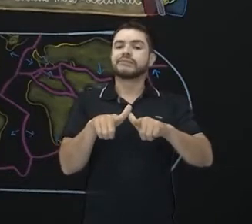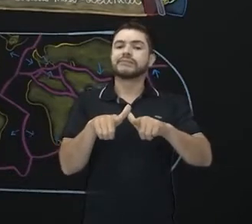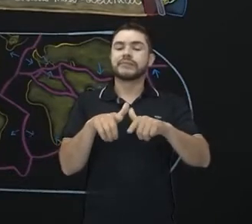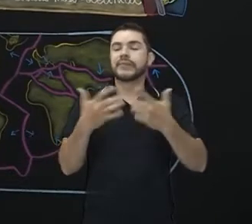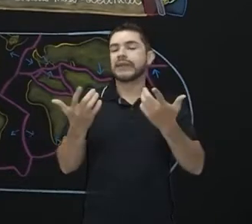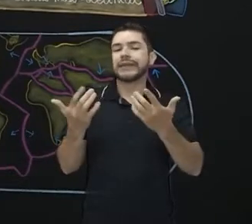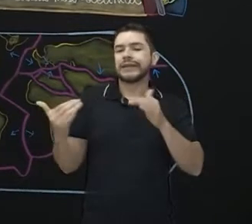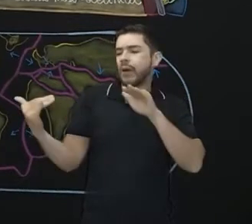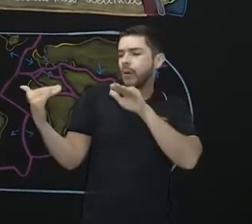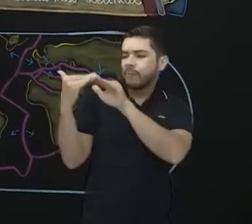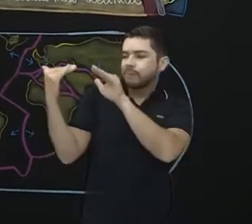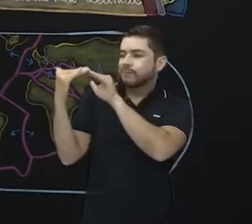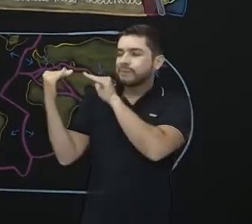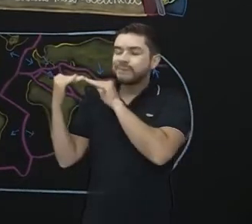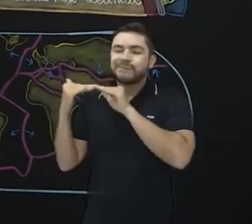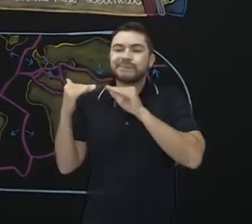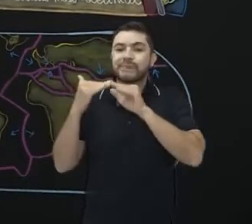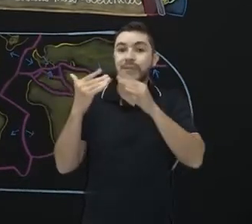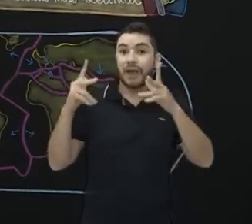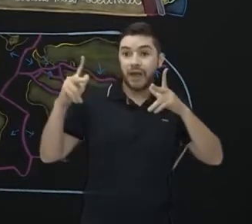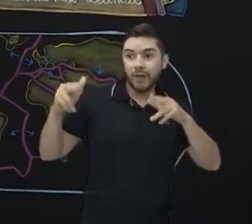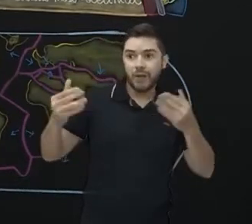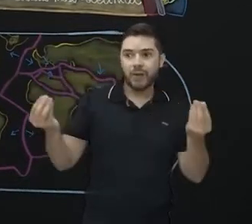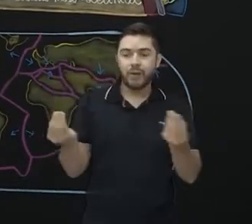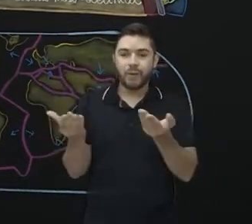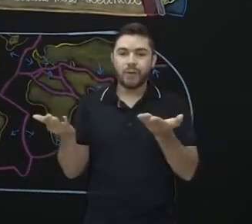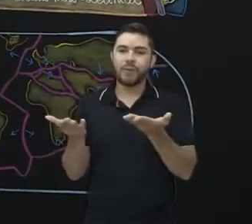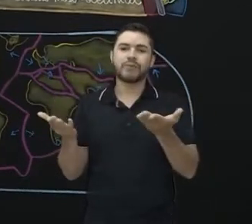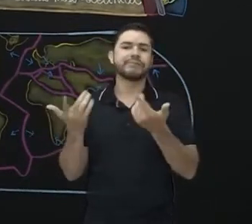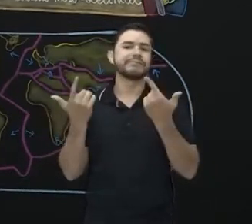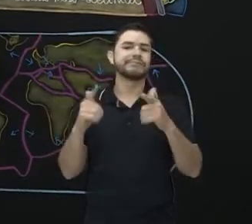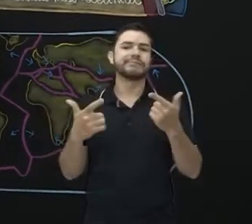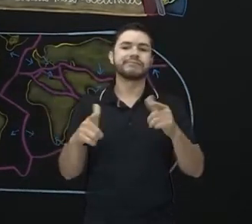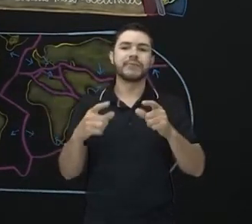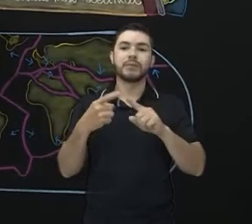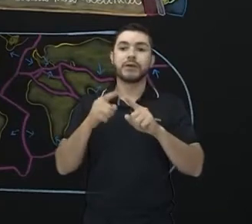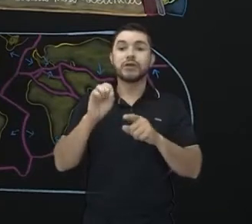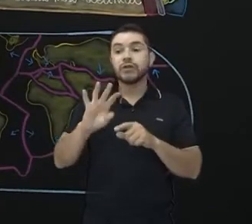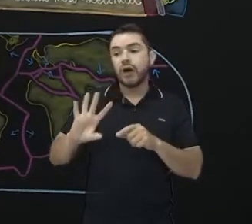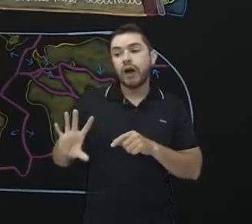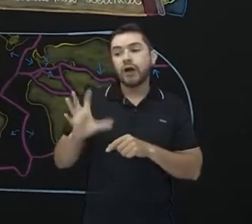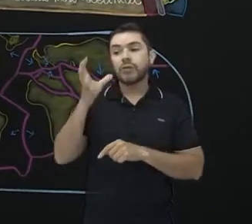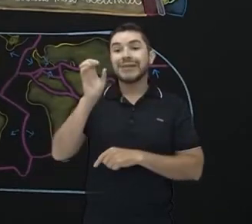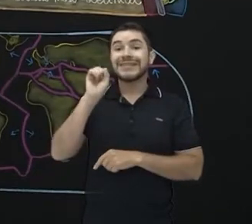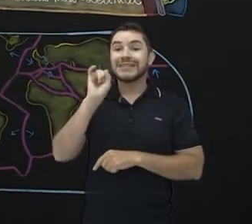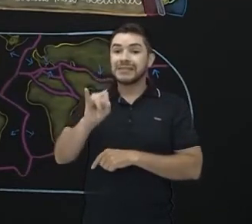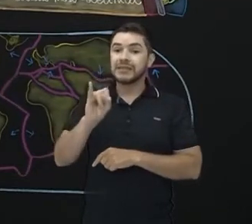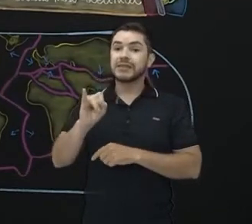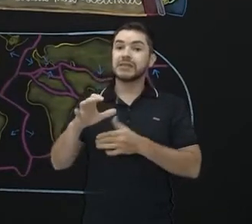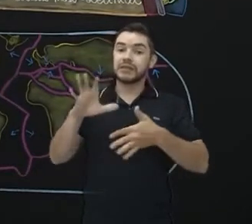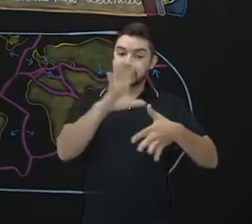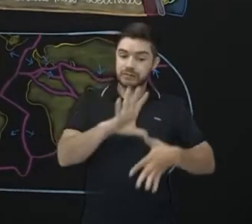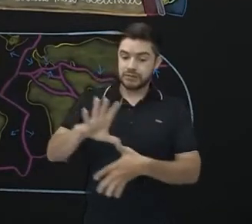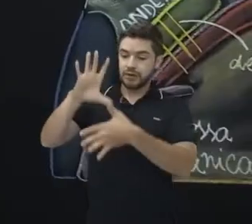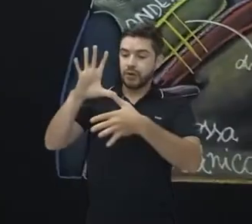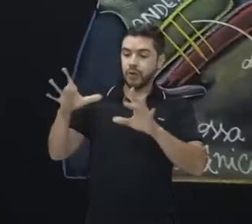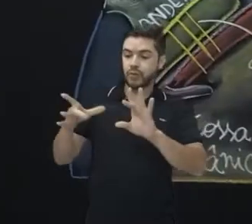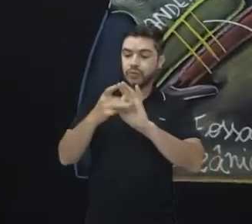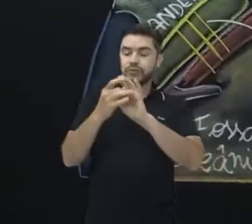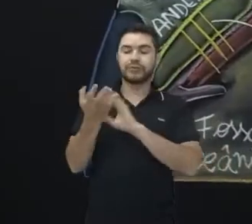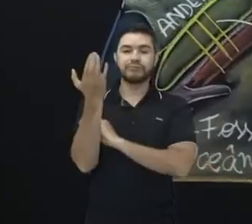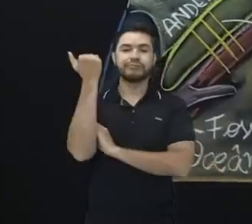corresponderiam ao mesmo espaço. Isso só poderia acontecer se de fato os continentes tivessem se movido ao longo dos tempos.